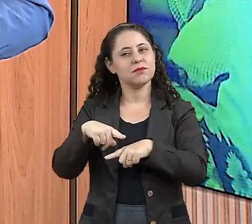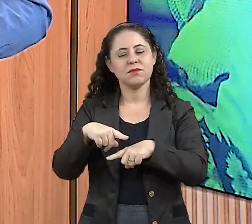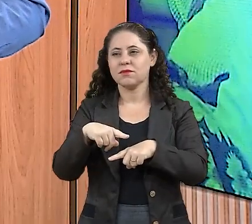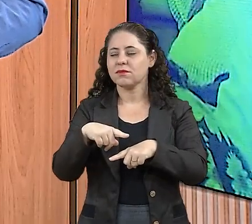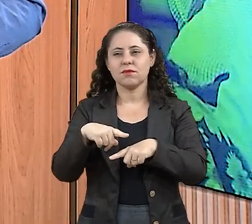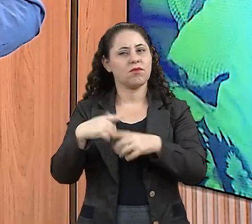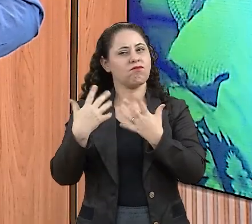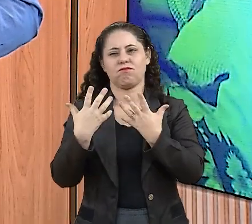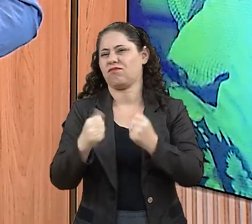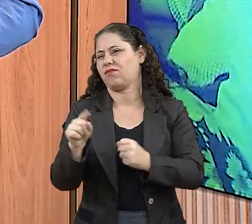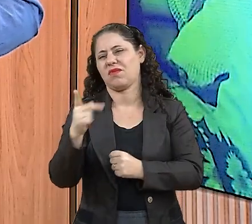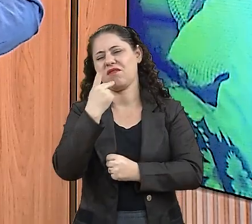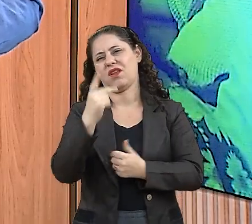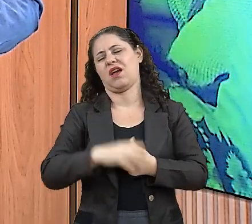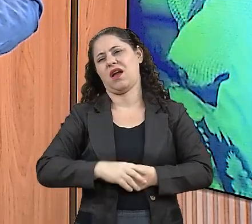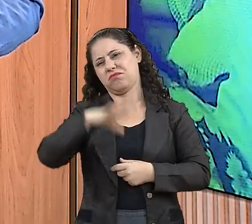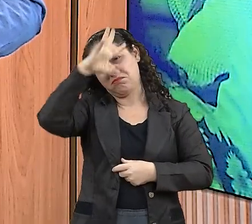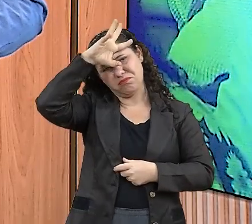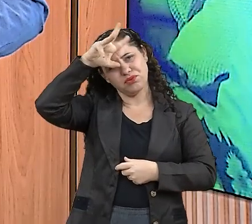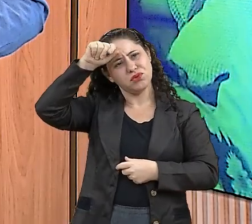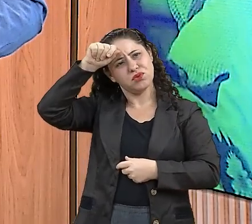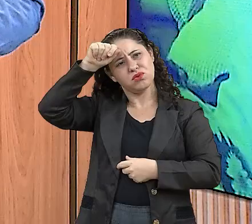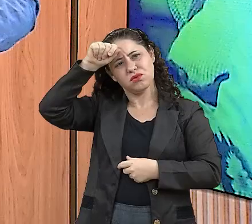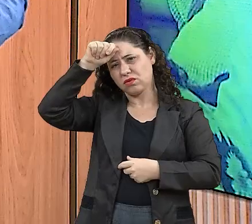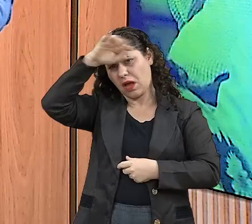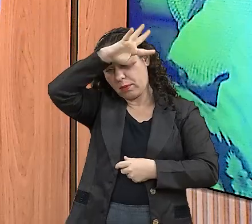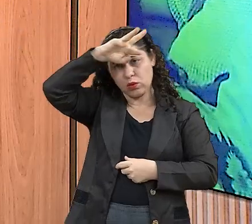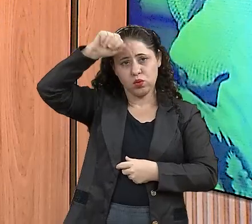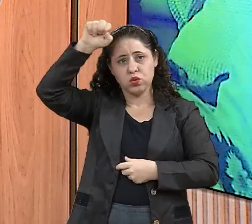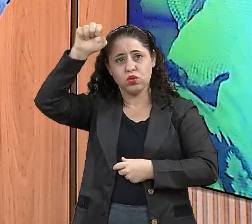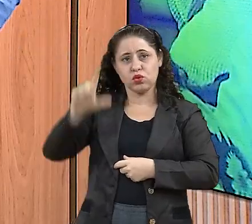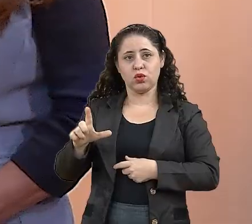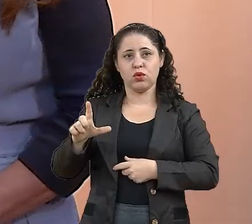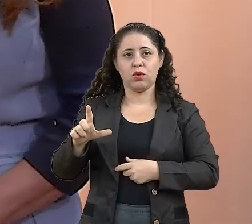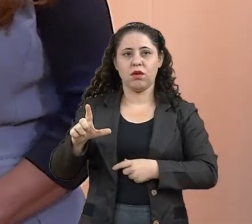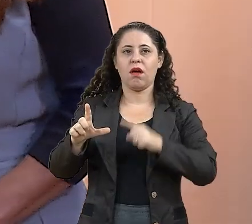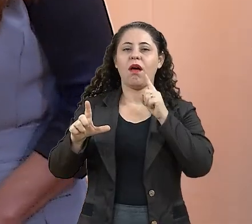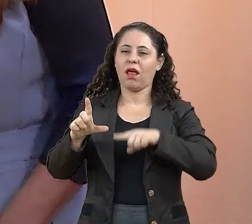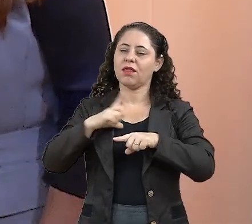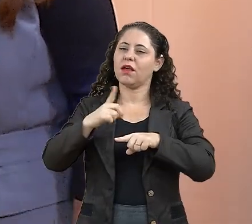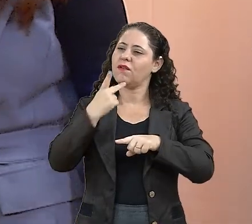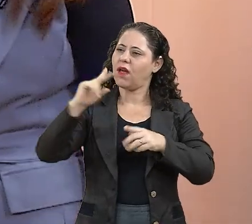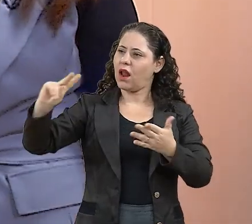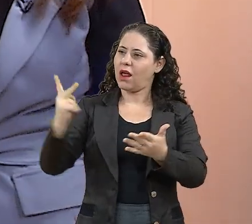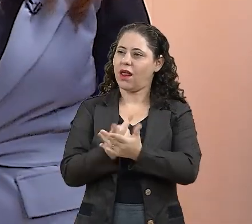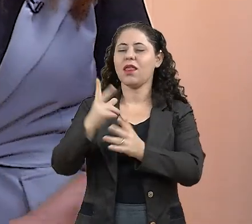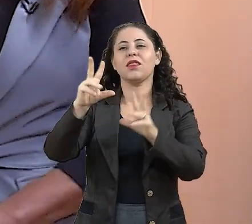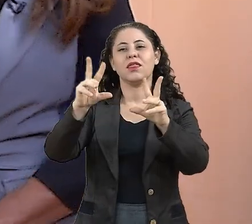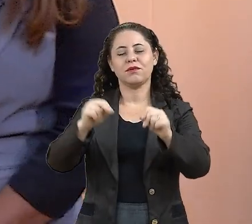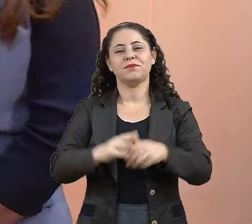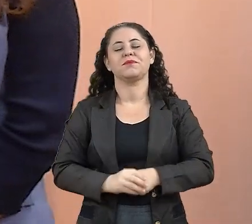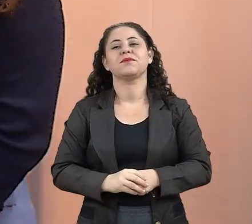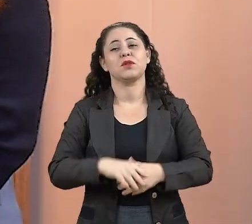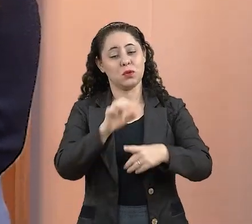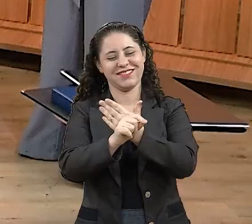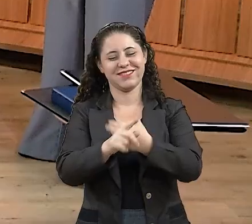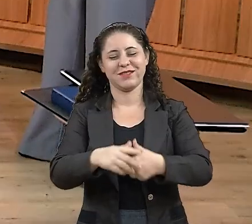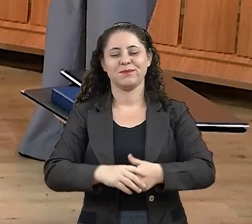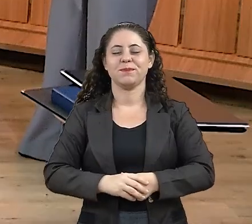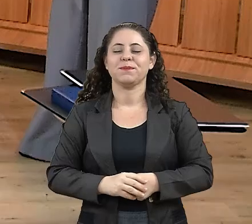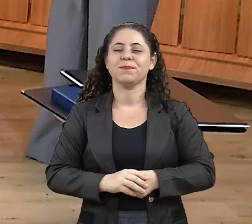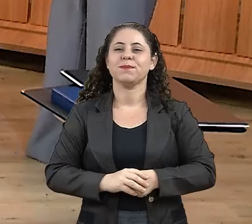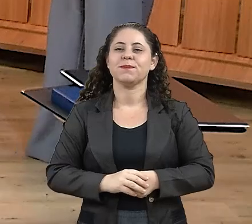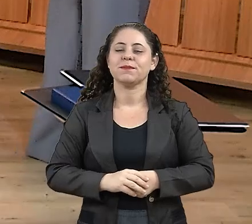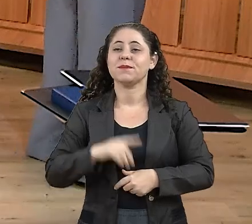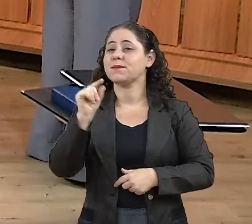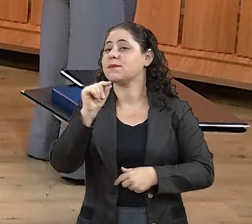inclusive, falar que é Mato Grosso. É Mato Grosso do sul. Olha só. Não cometam esse erro, hein, gente? O estado do Pantanal. O estado do Pantanal. E